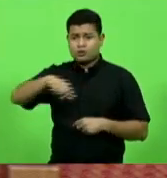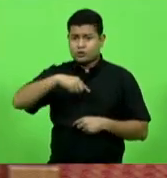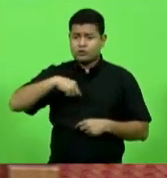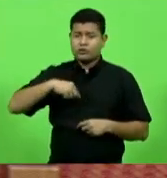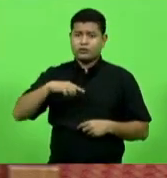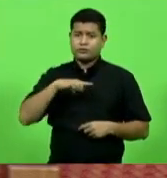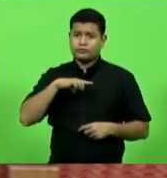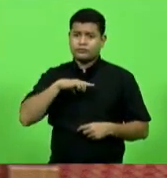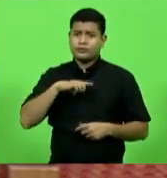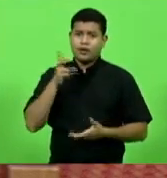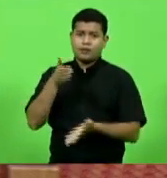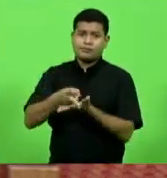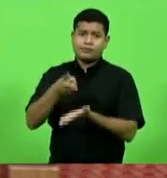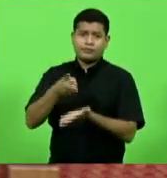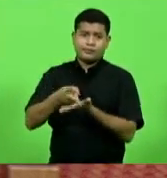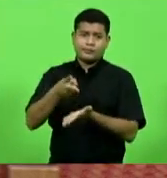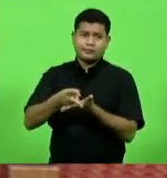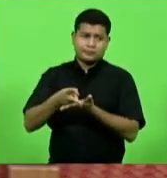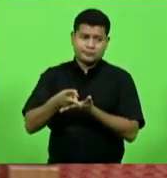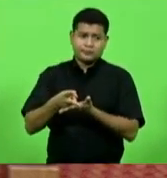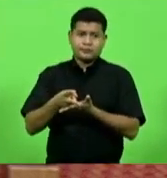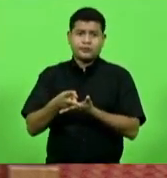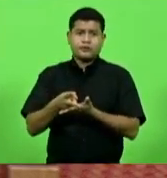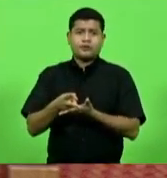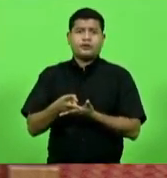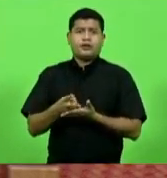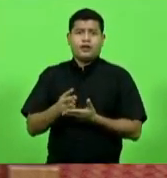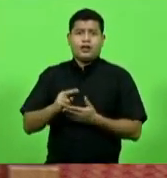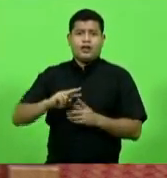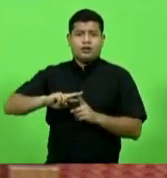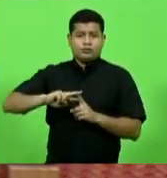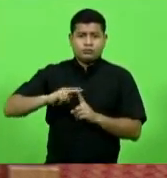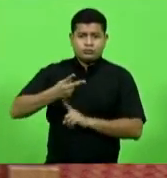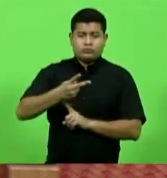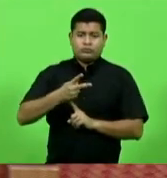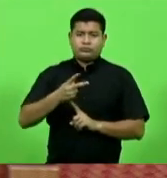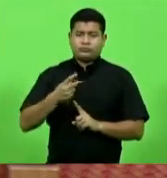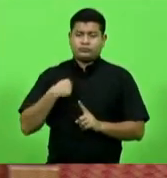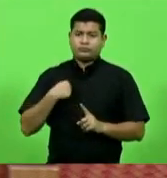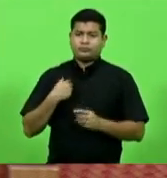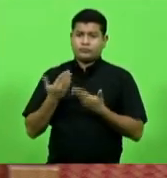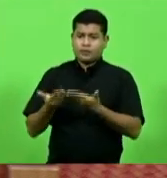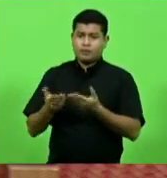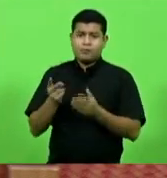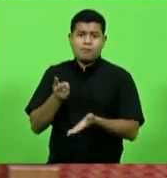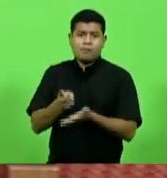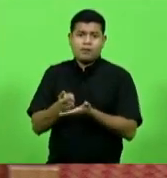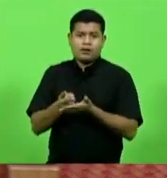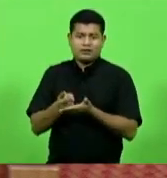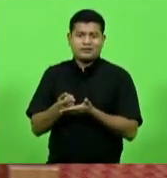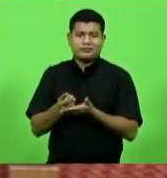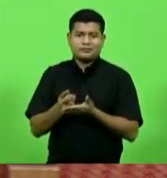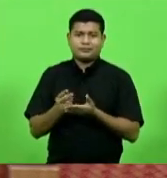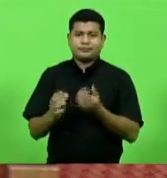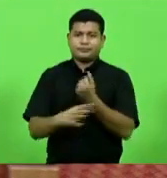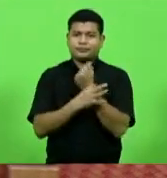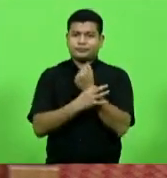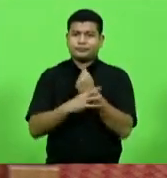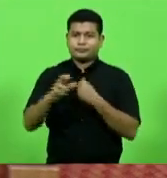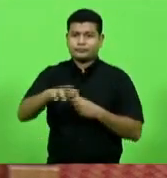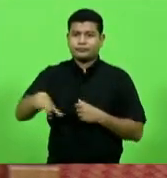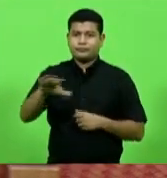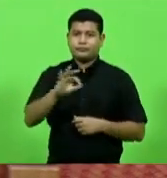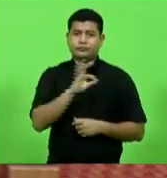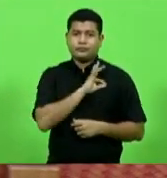a manutenção do reforço mínimo necessário para manter a segurança da região polícia civil